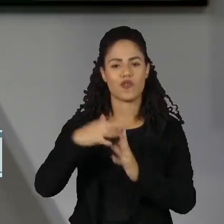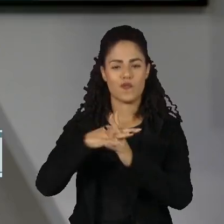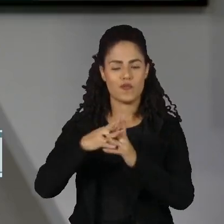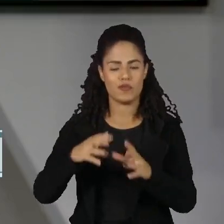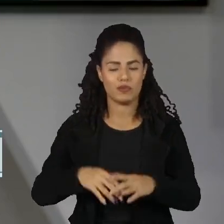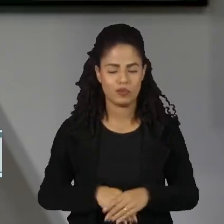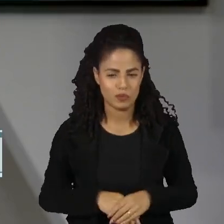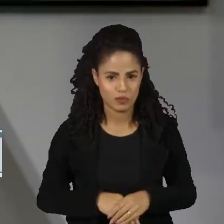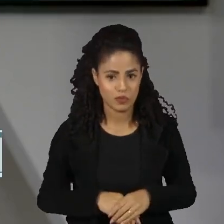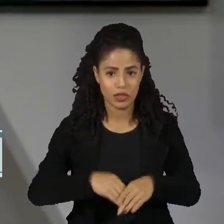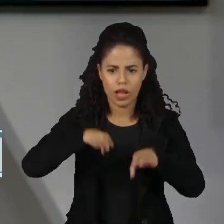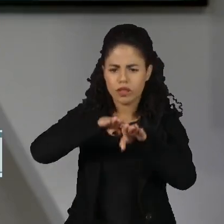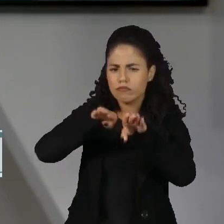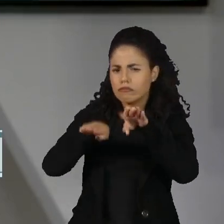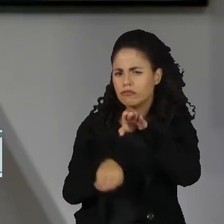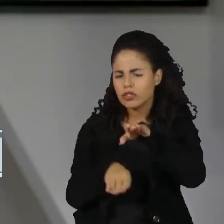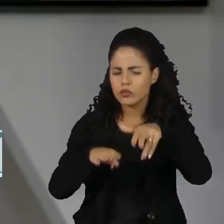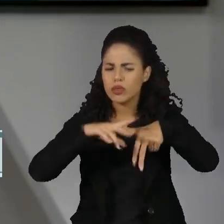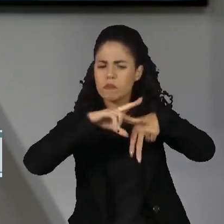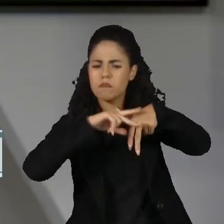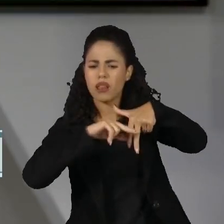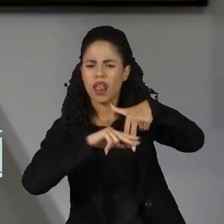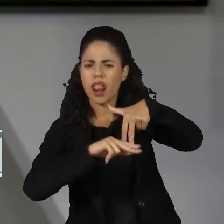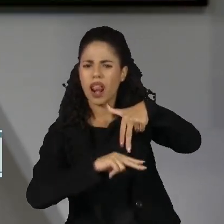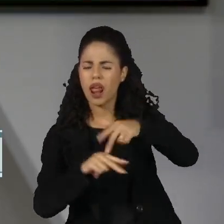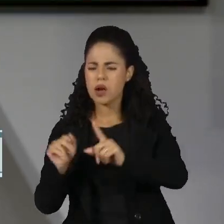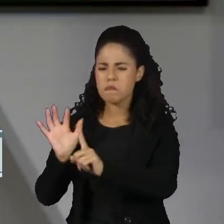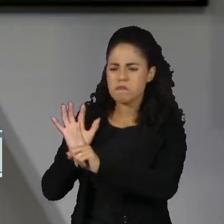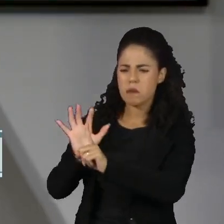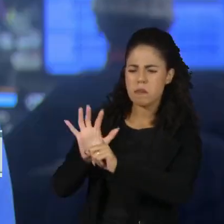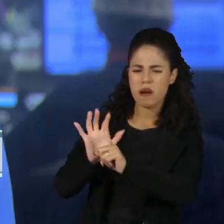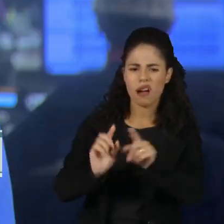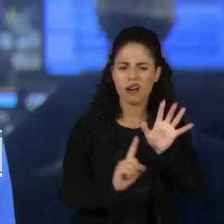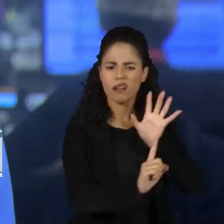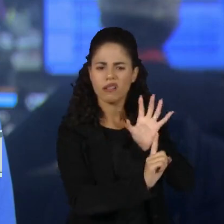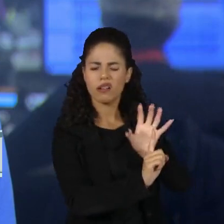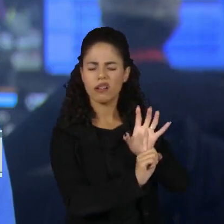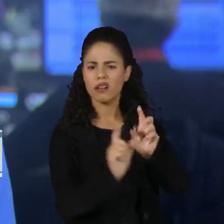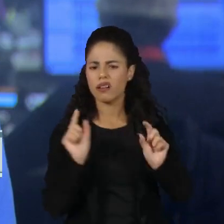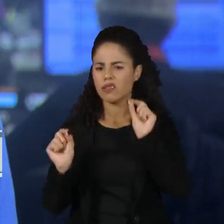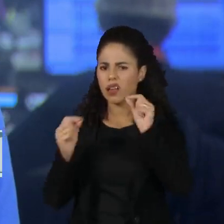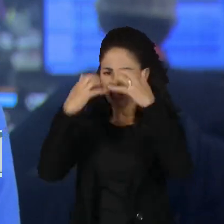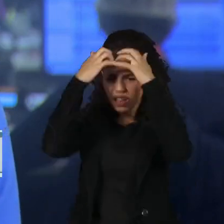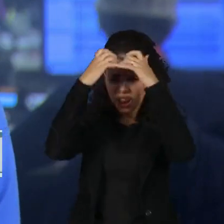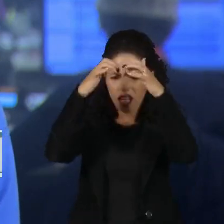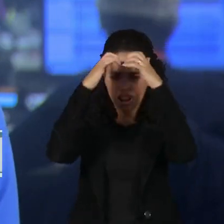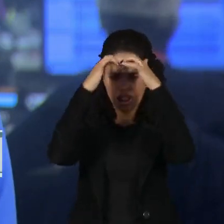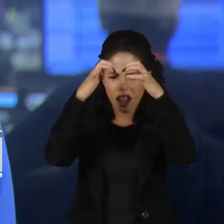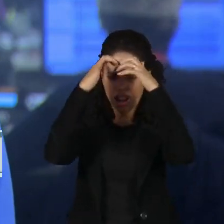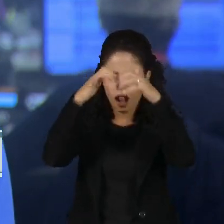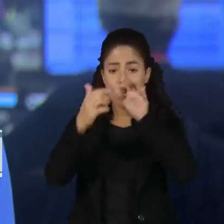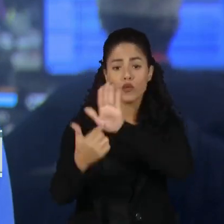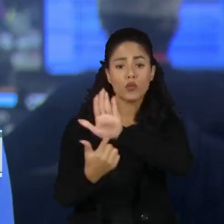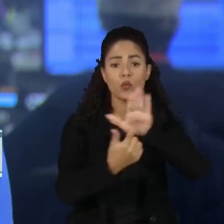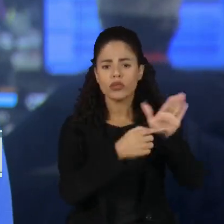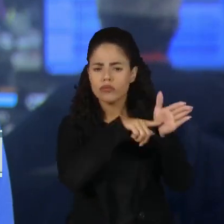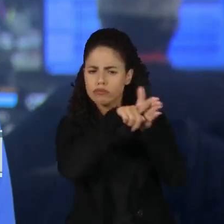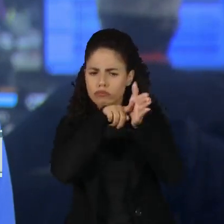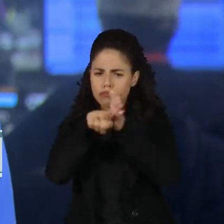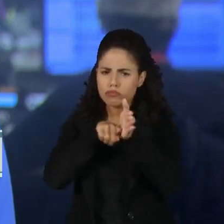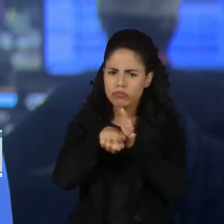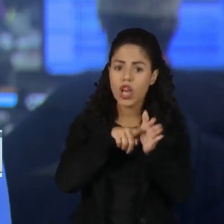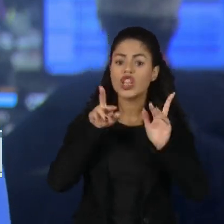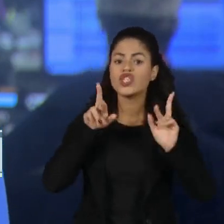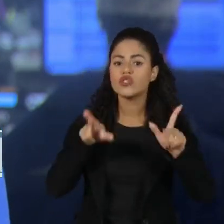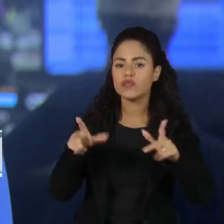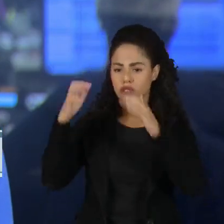A desigualdade de gênero afeta o desempenho cerebral. É o que aponta um estudo que traz a diferença entre